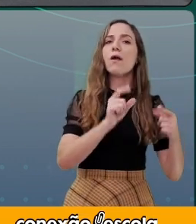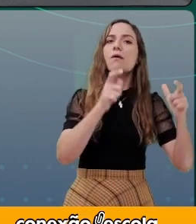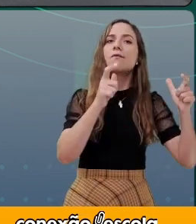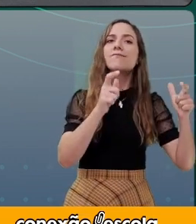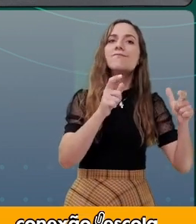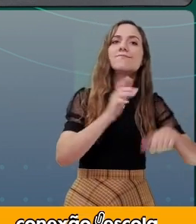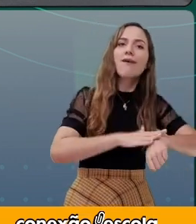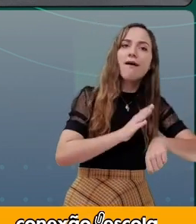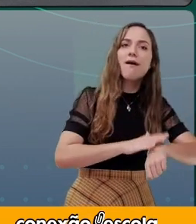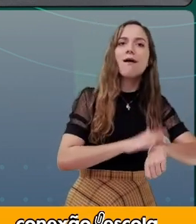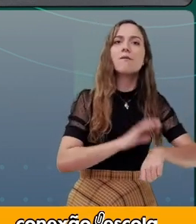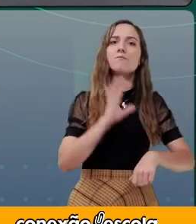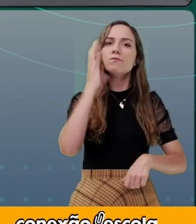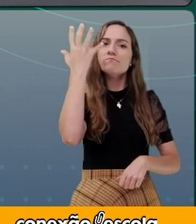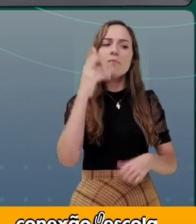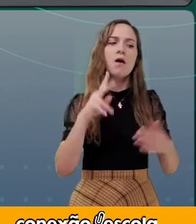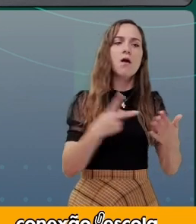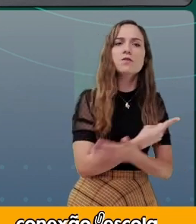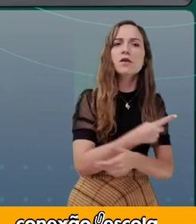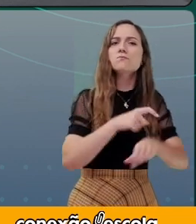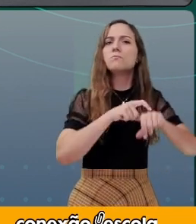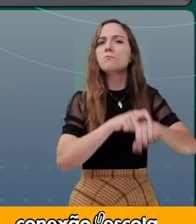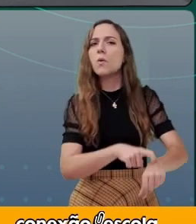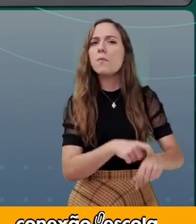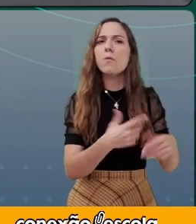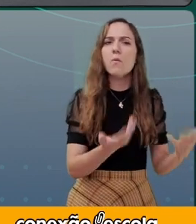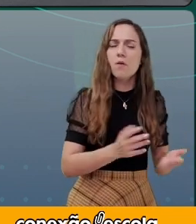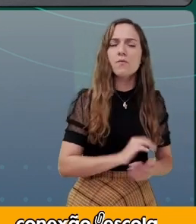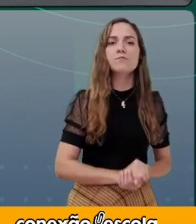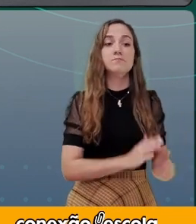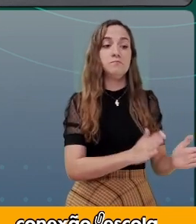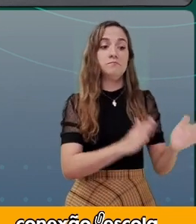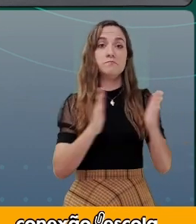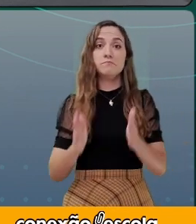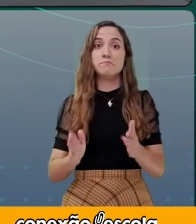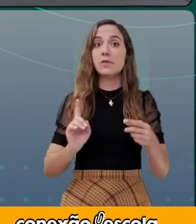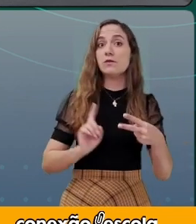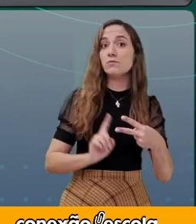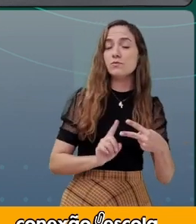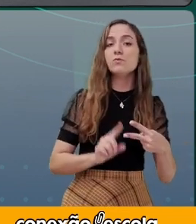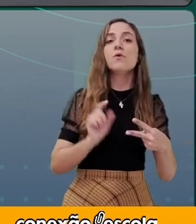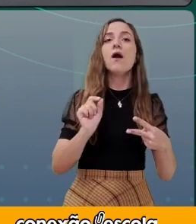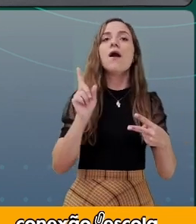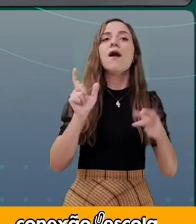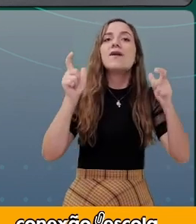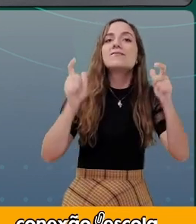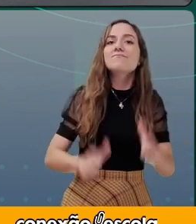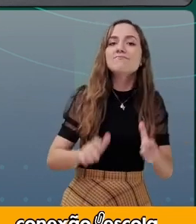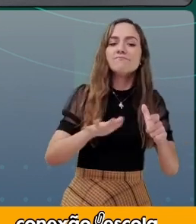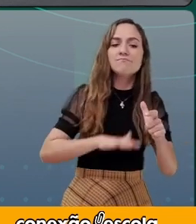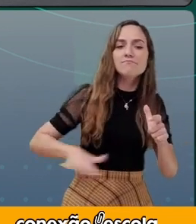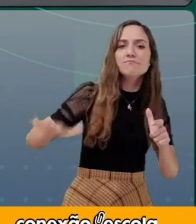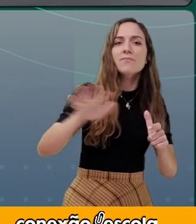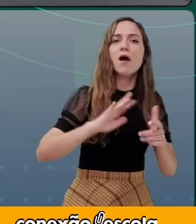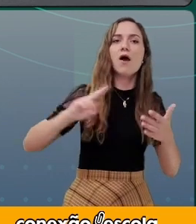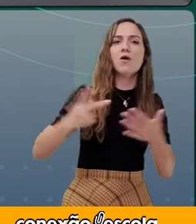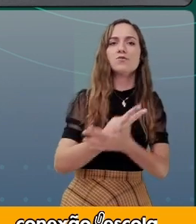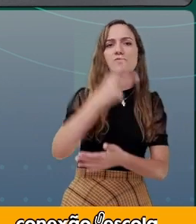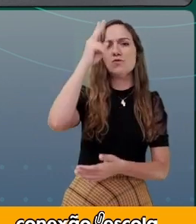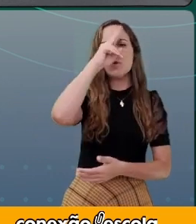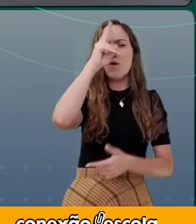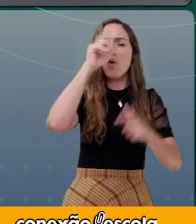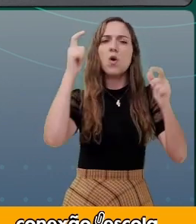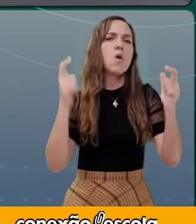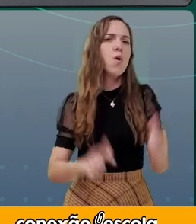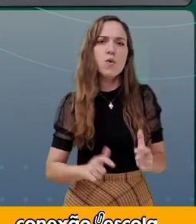momento passou a história? Espaço. É o lugar, o ambiente